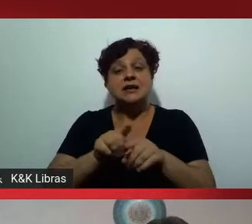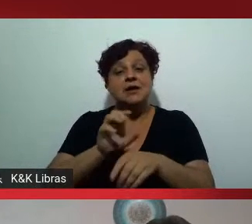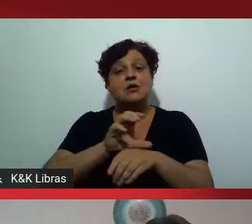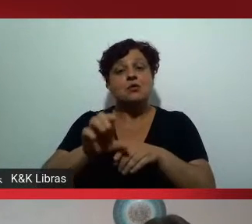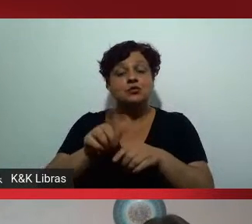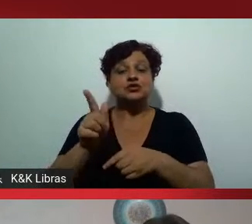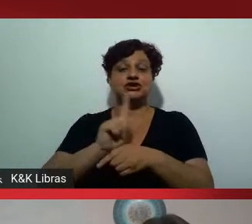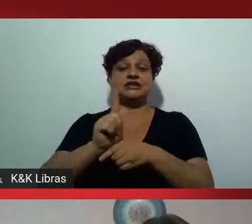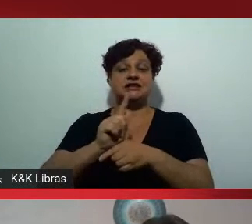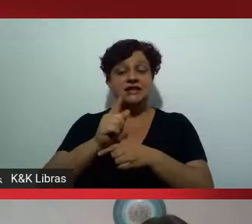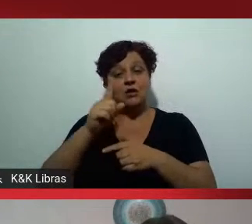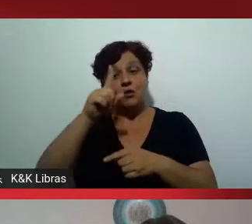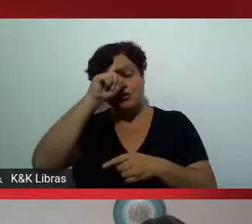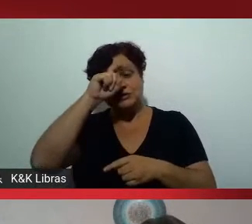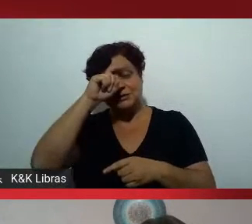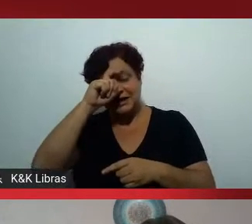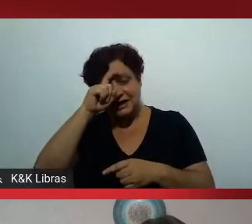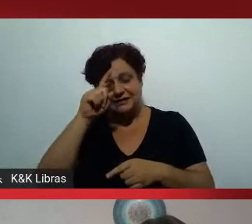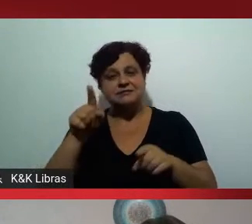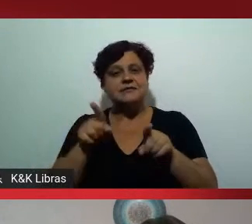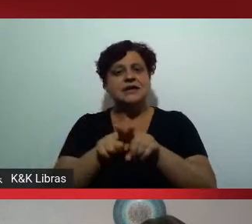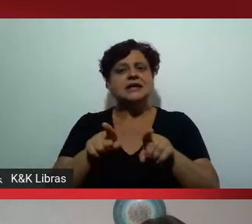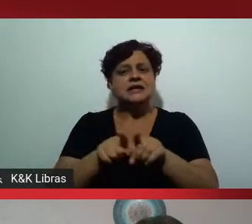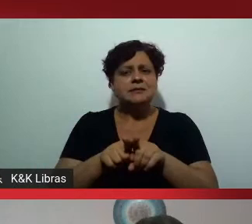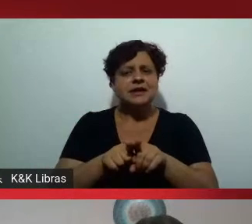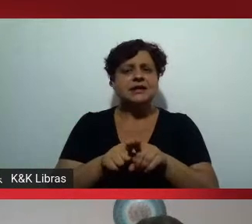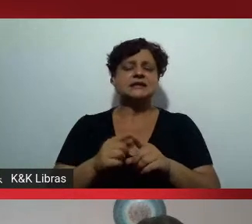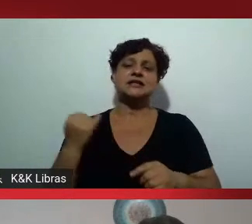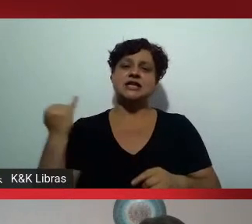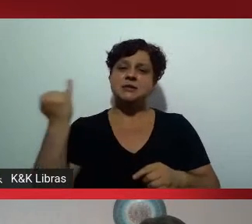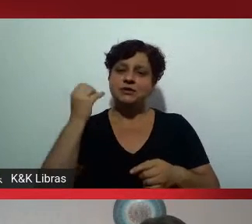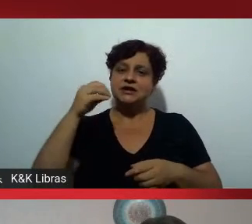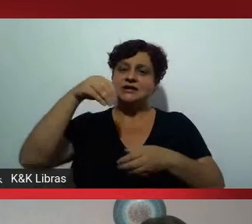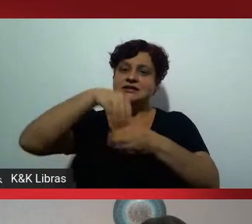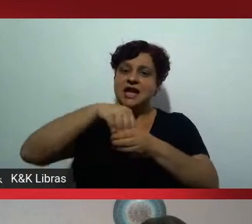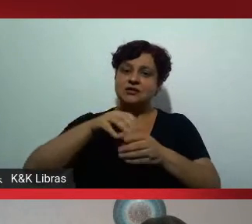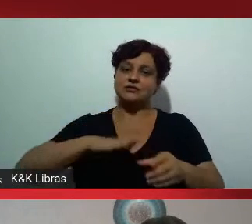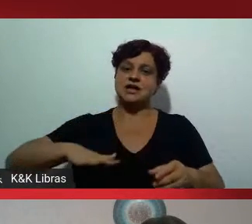e que possam ser lideranças importantes na área de saúde?